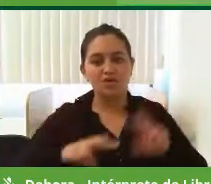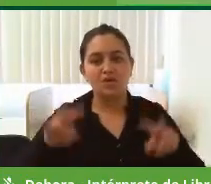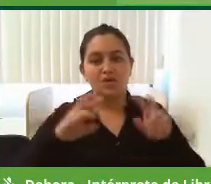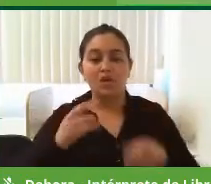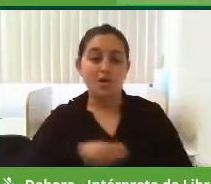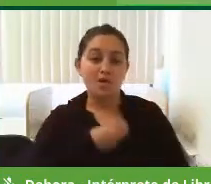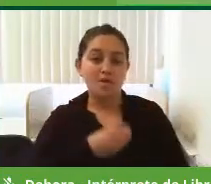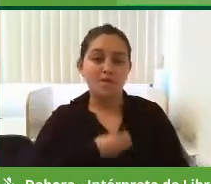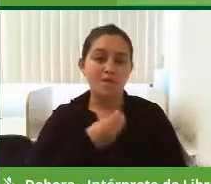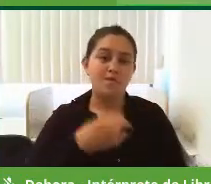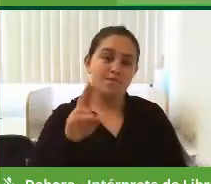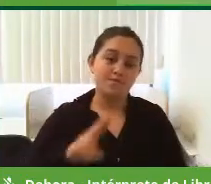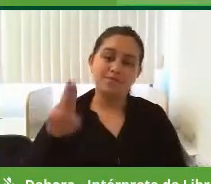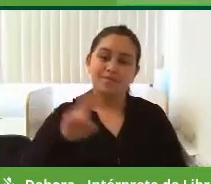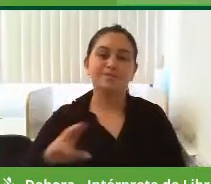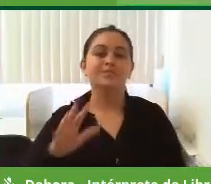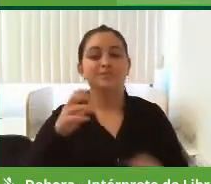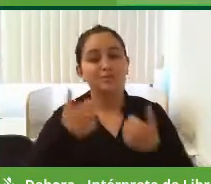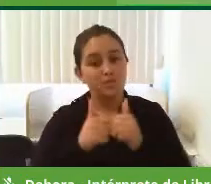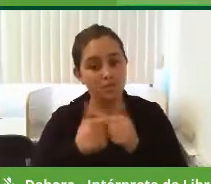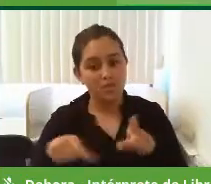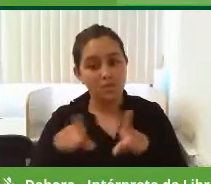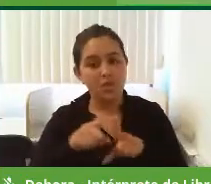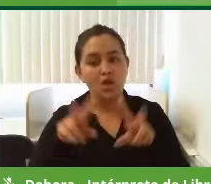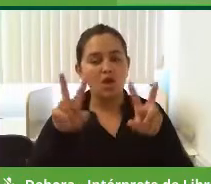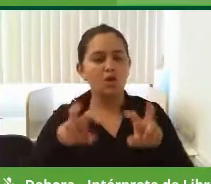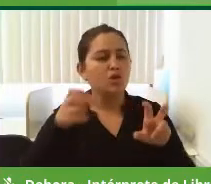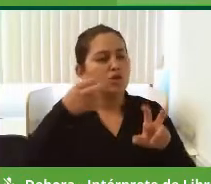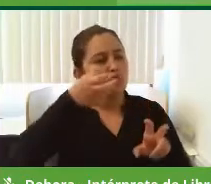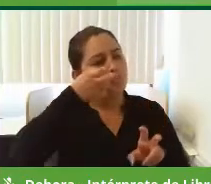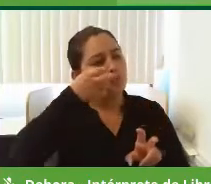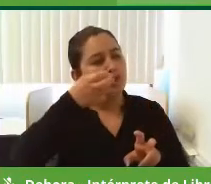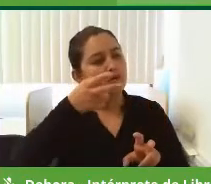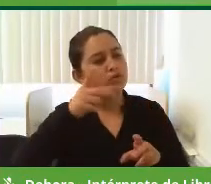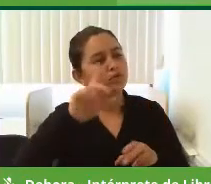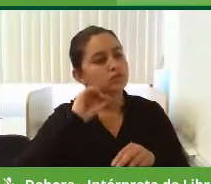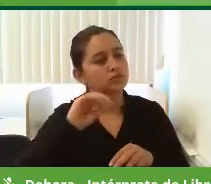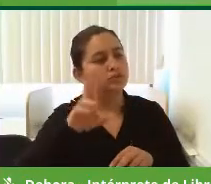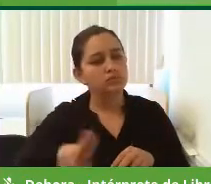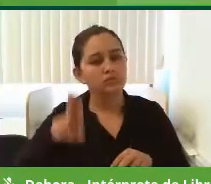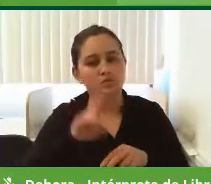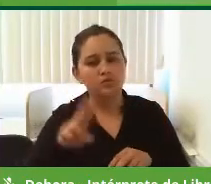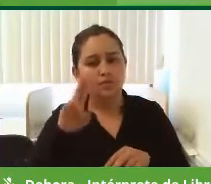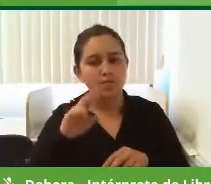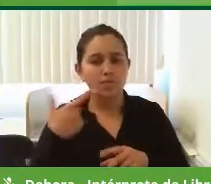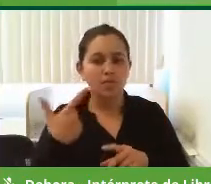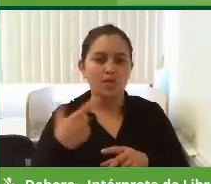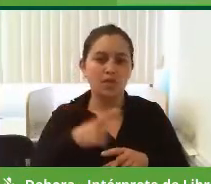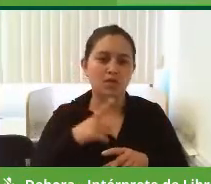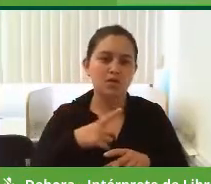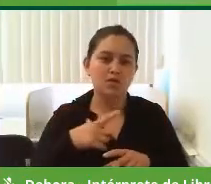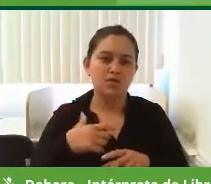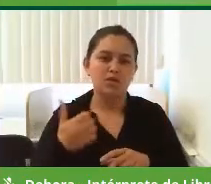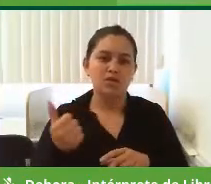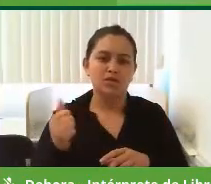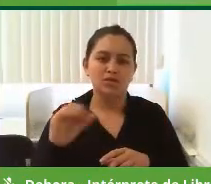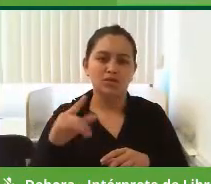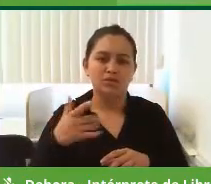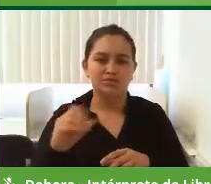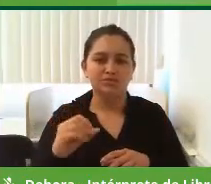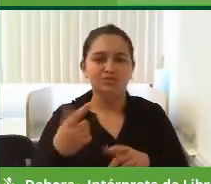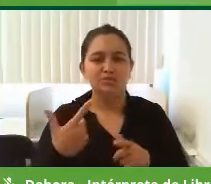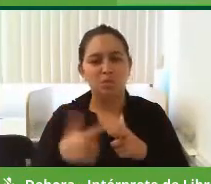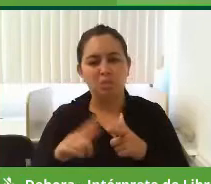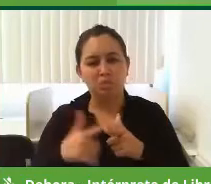também para o usuário do ônibus, né? E a gente percebe, assim, que o nosso usuário, quando pega a cidade de chão, ele sofre com ônibus, né?